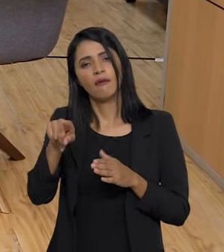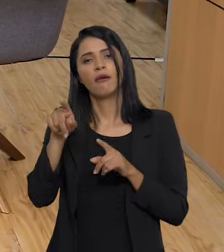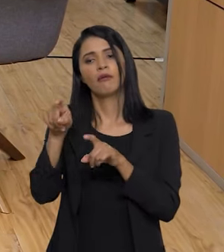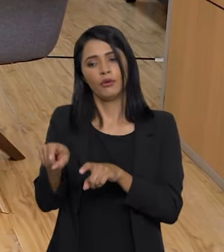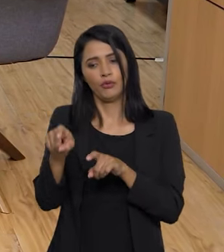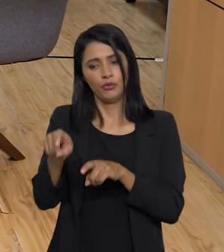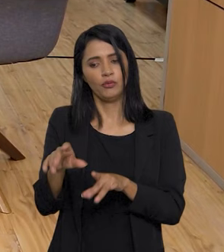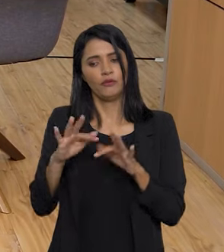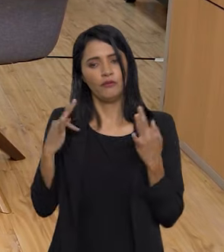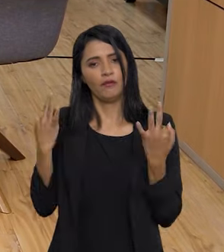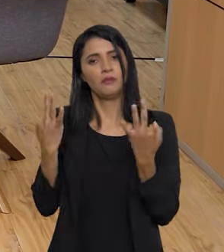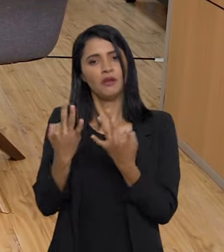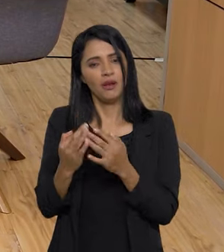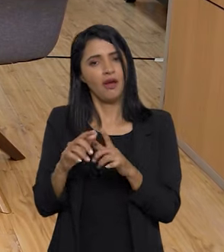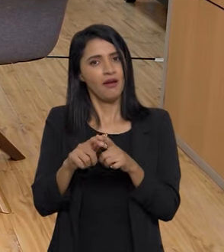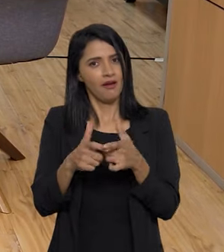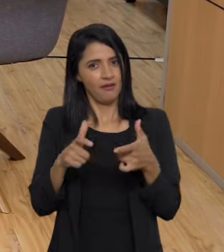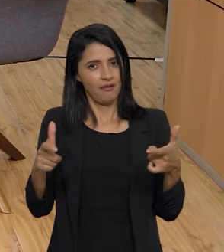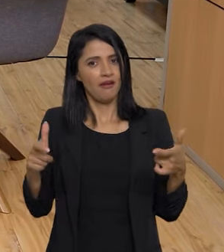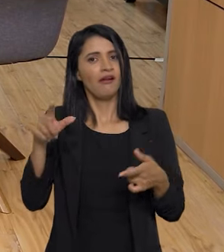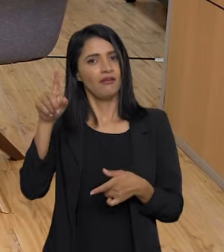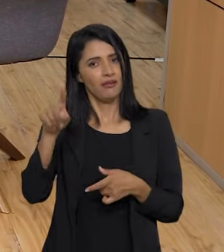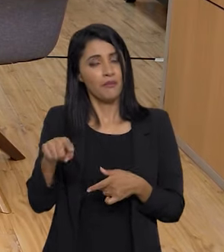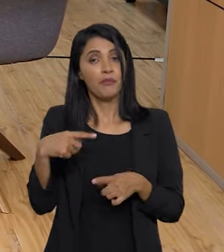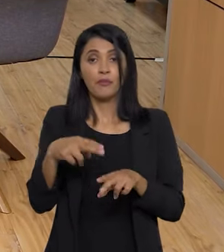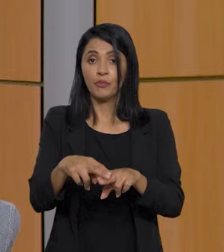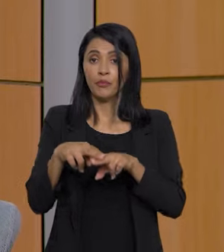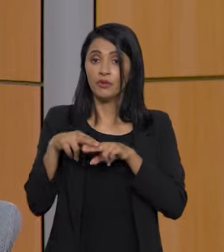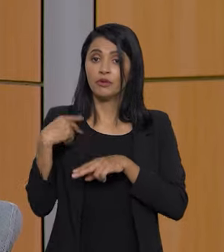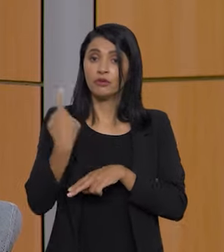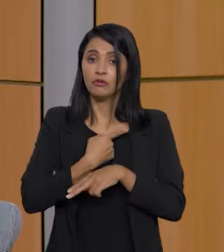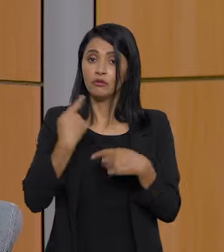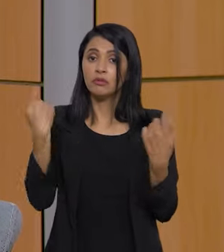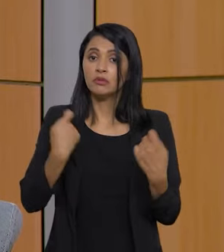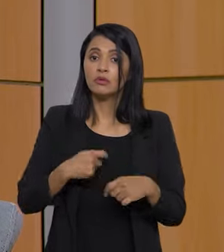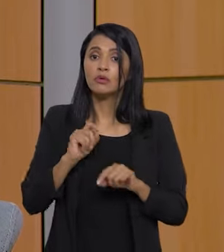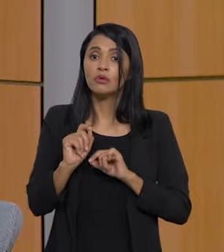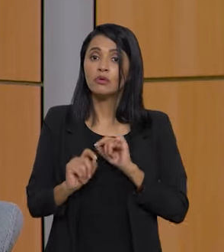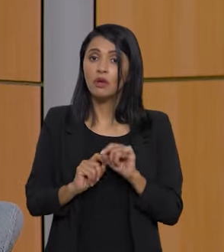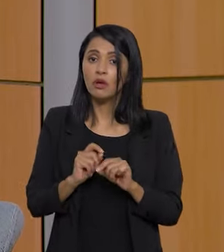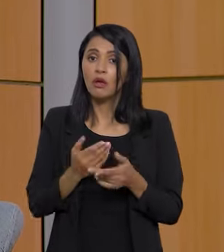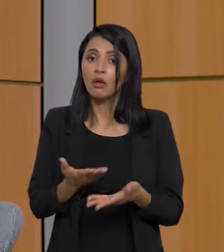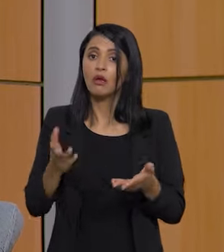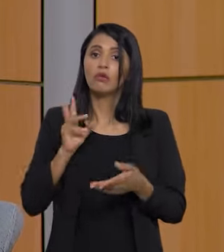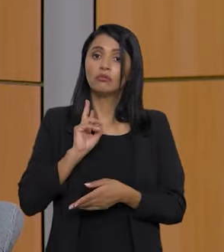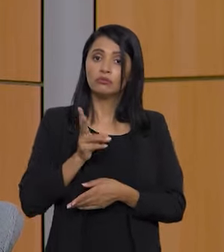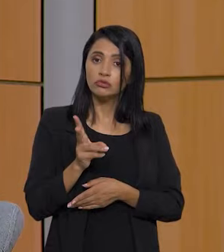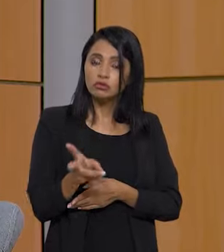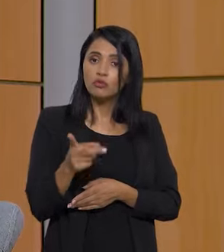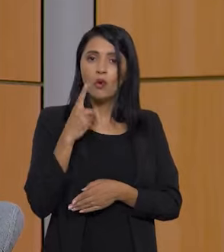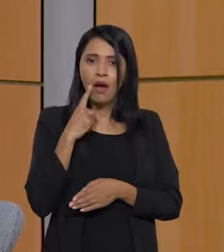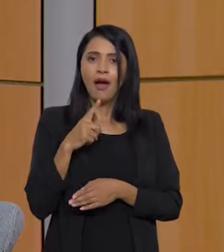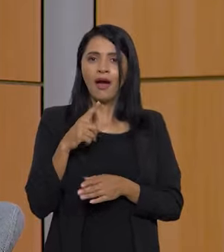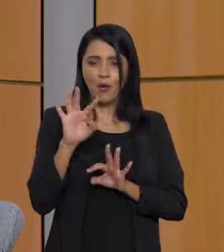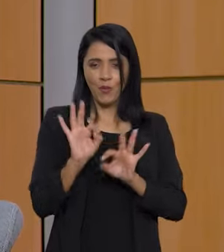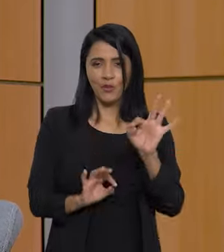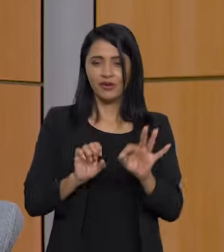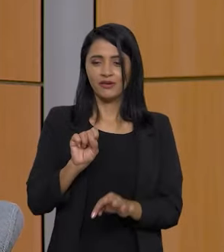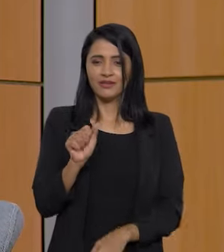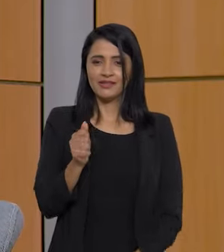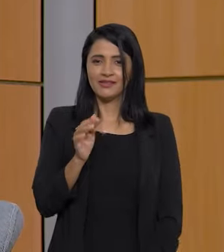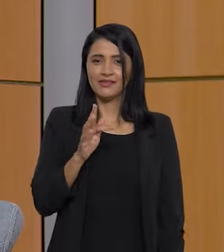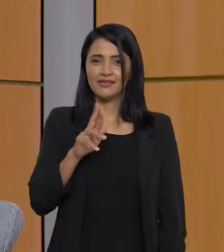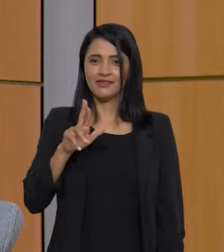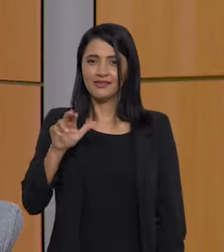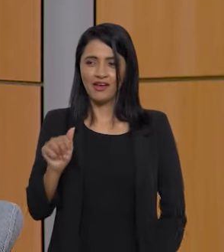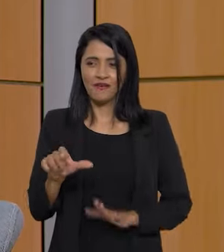agricultura familiar. Em grande escala é a agricultura familiar. Por isso nós precisamos continuar. O plano safra